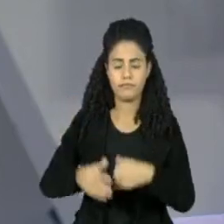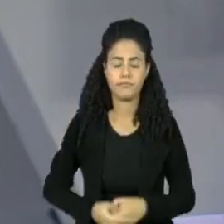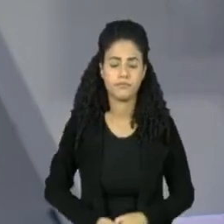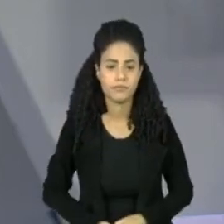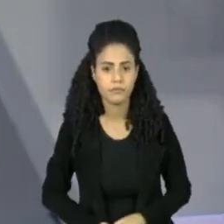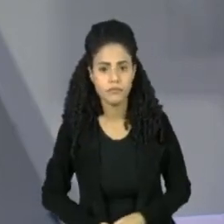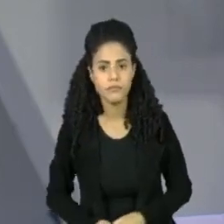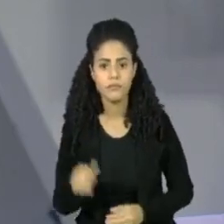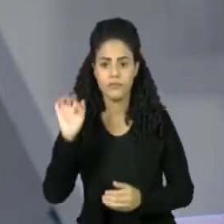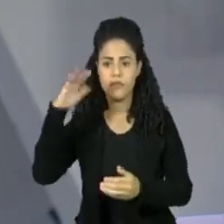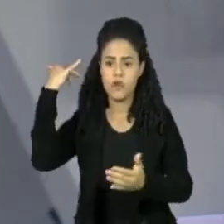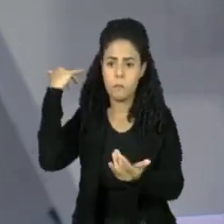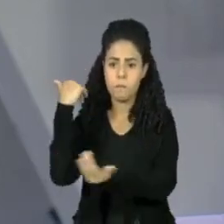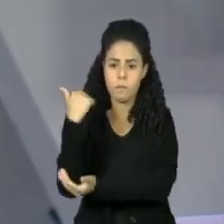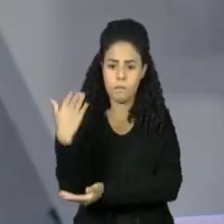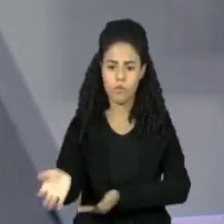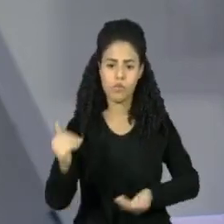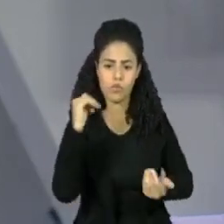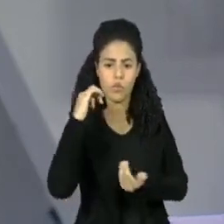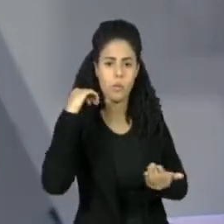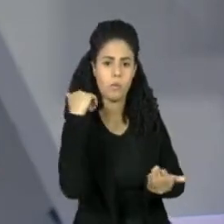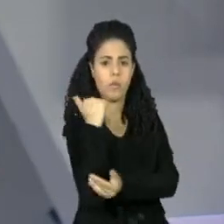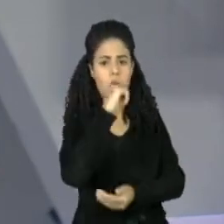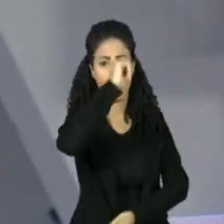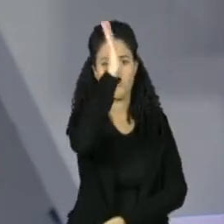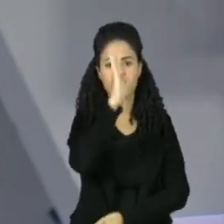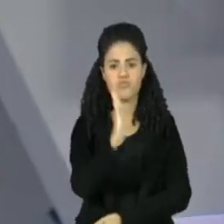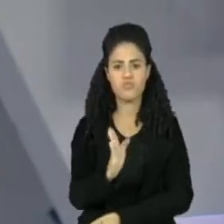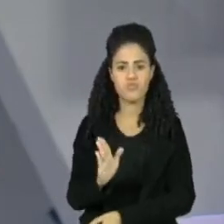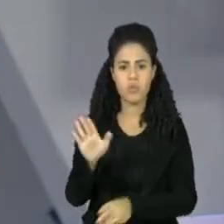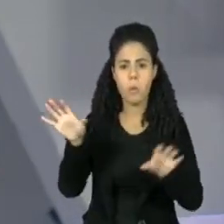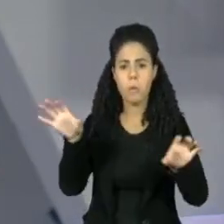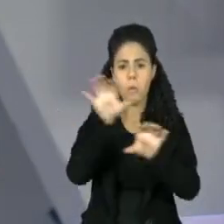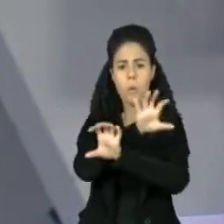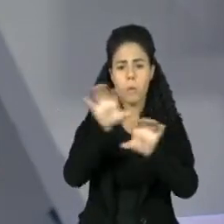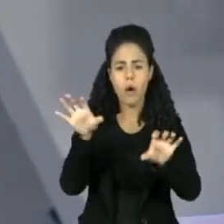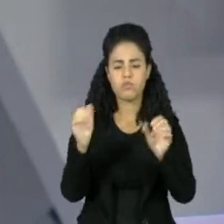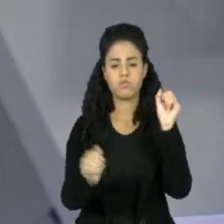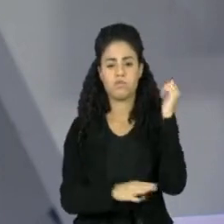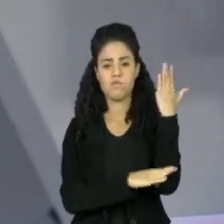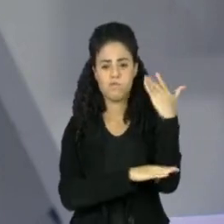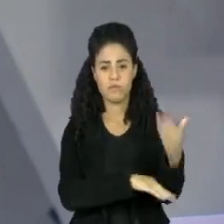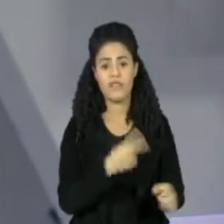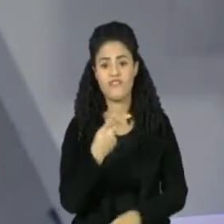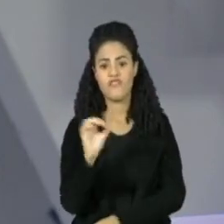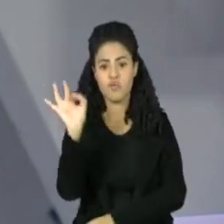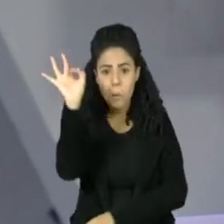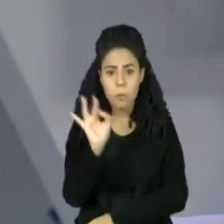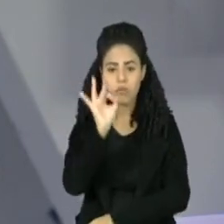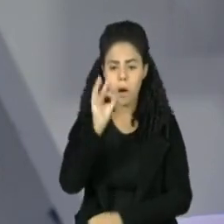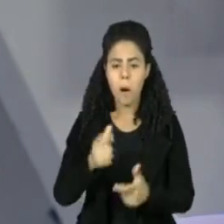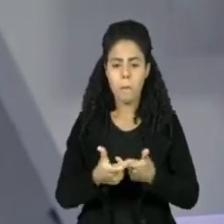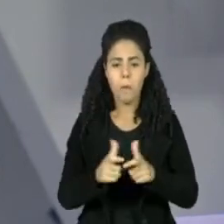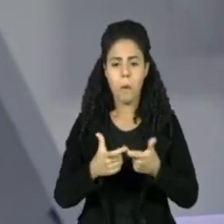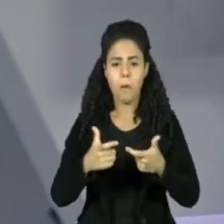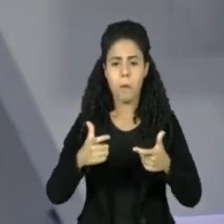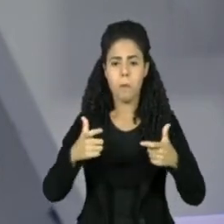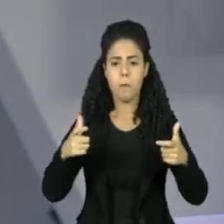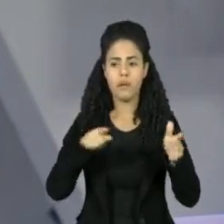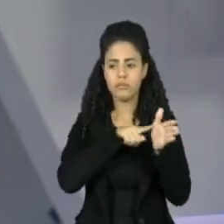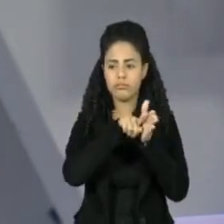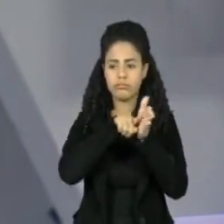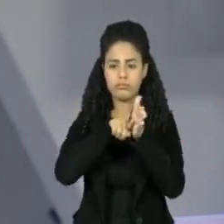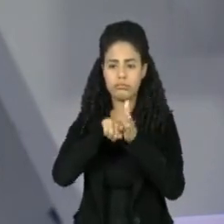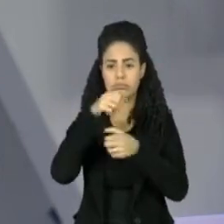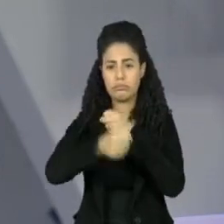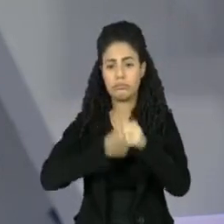O desmatamento em todos os biomas brasileiros aumentou 20% no ano passado, de acordo com pesquisadores do grupo MAP